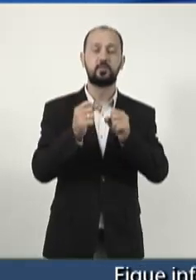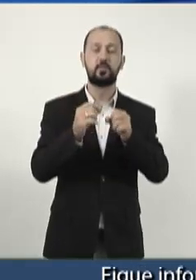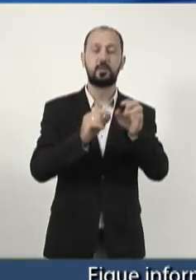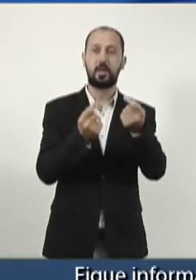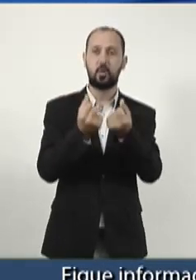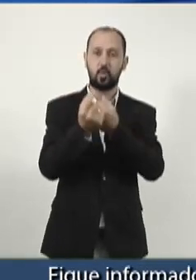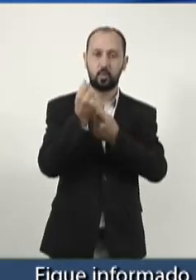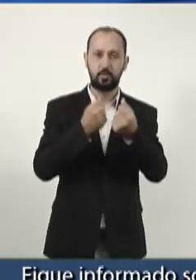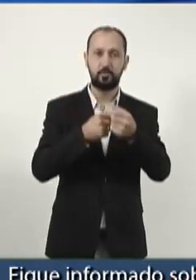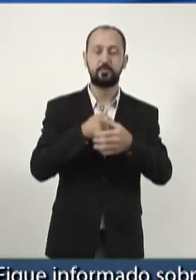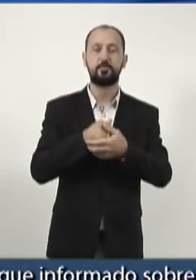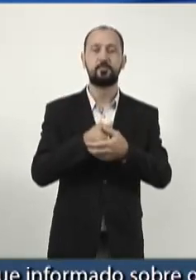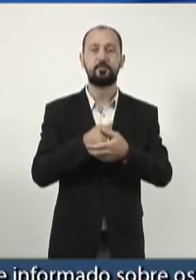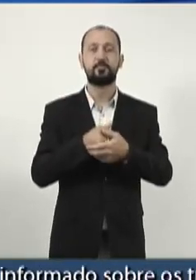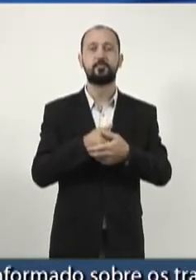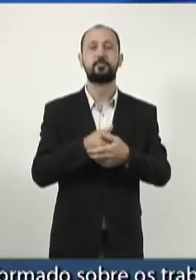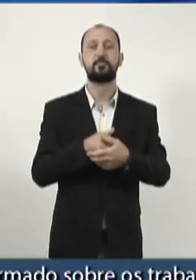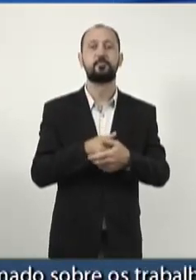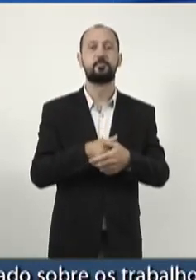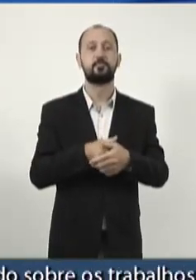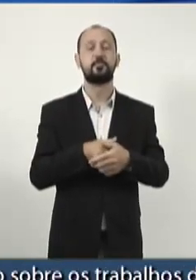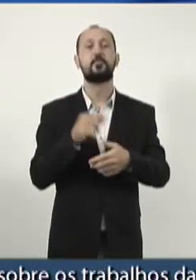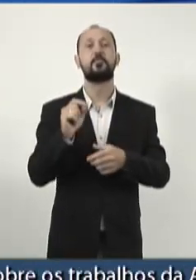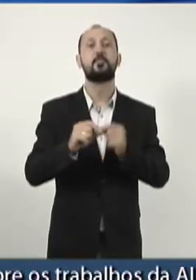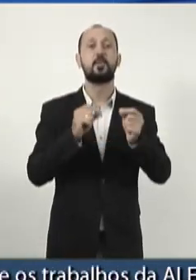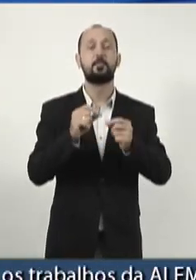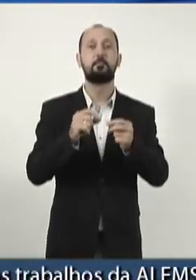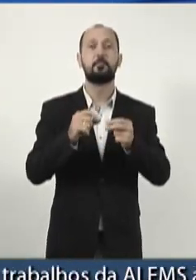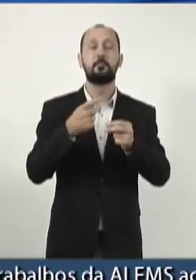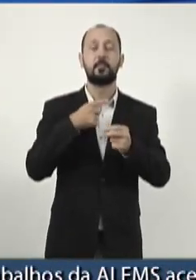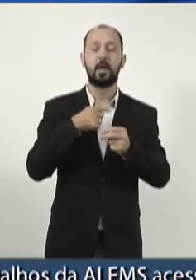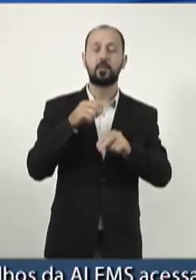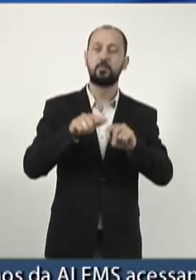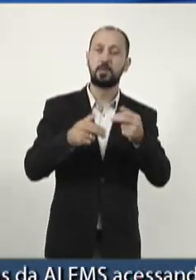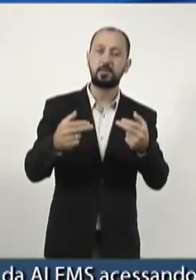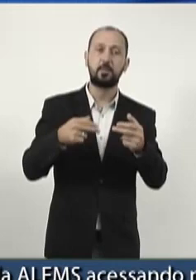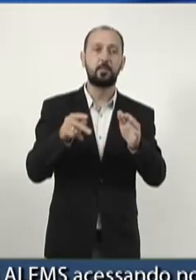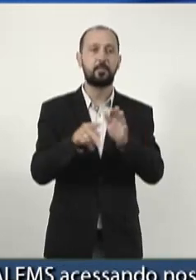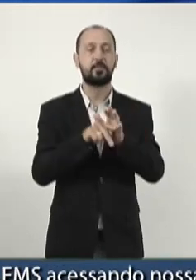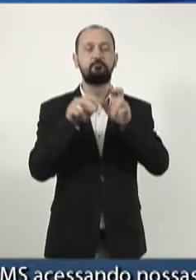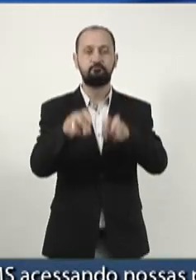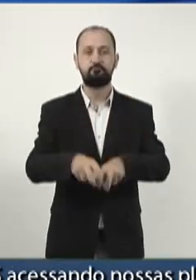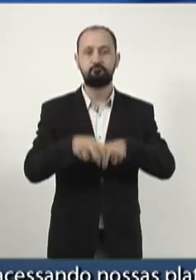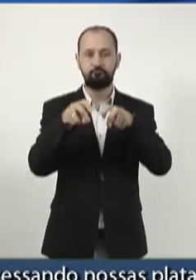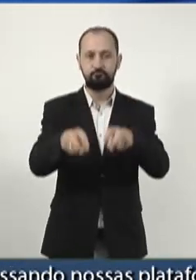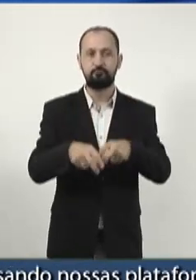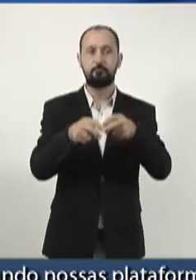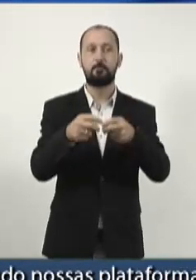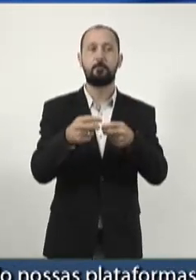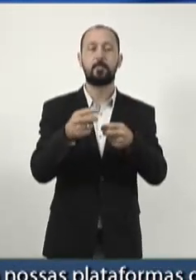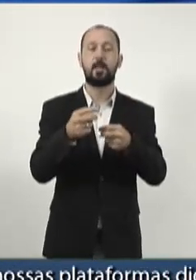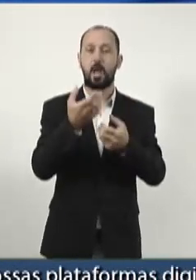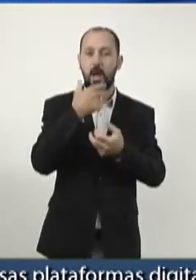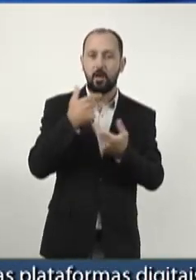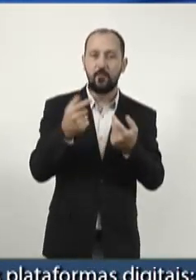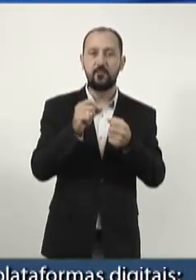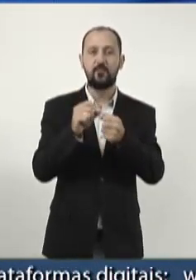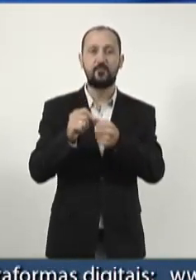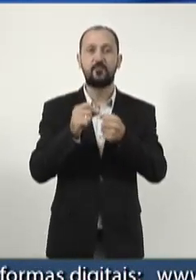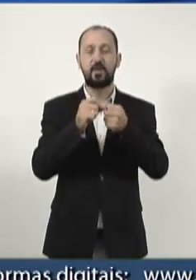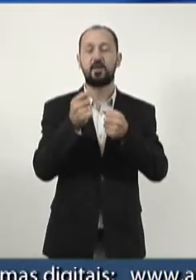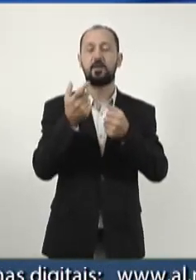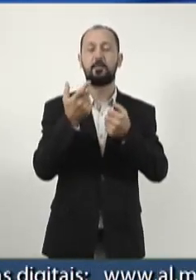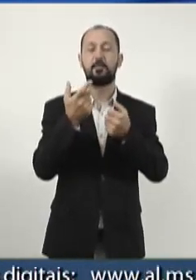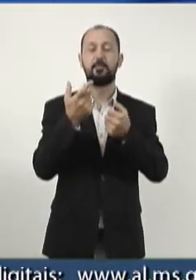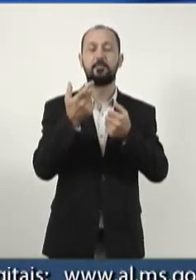região. Ela serve como meio de transporte para os produtos da agricultura, incluindo hot fruit, criação de animais e